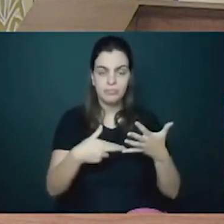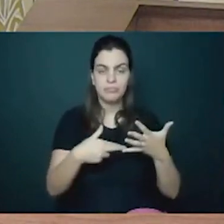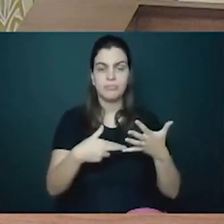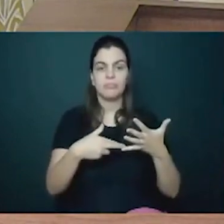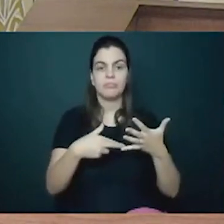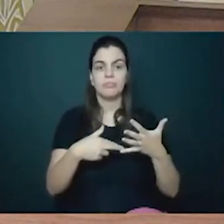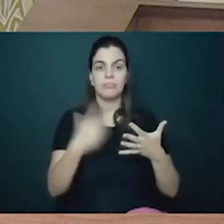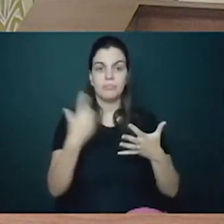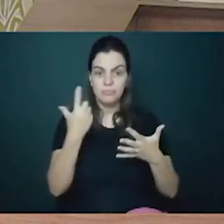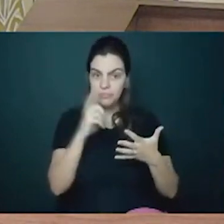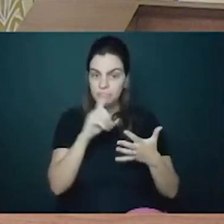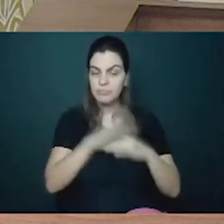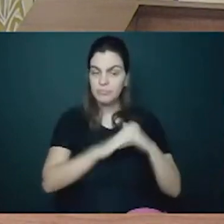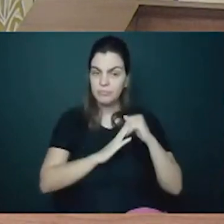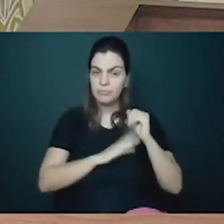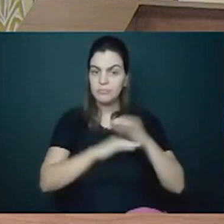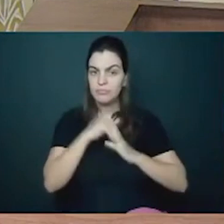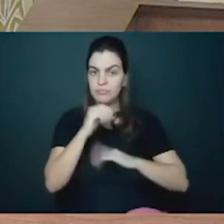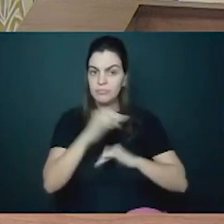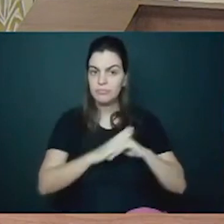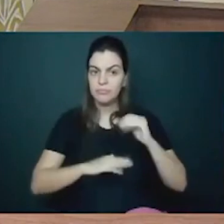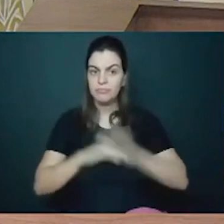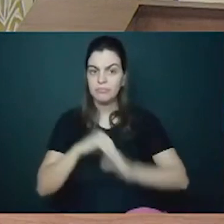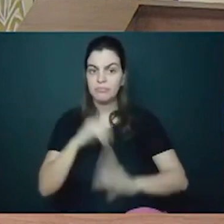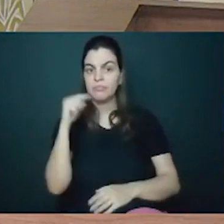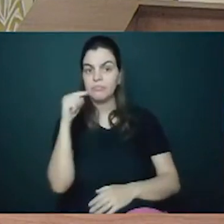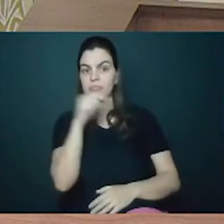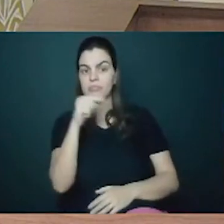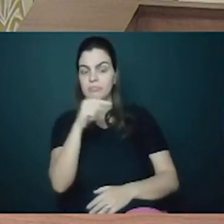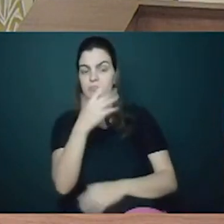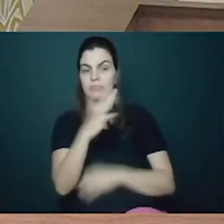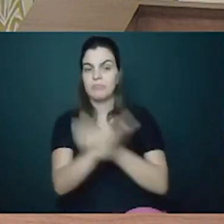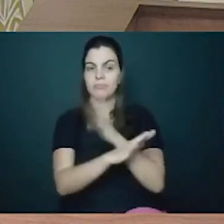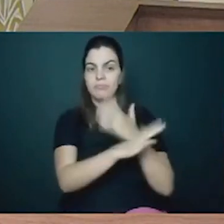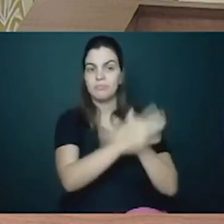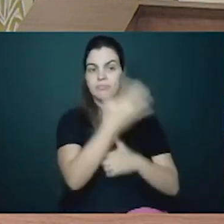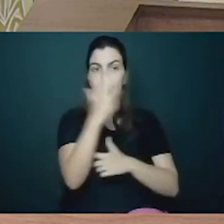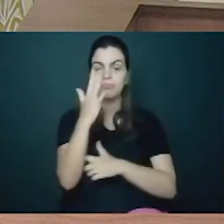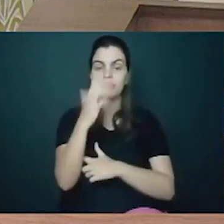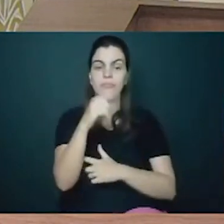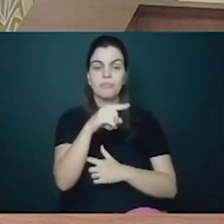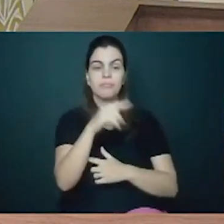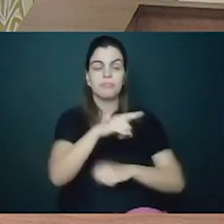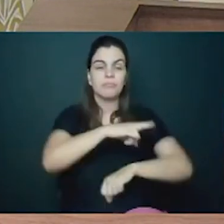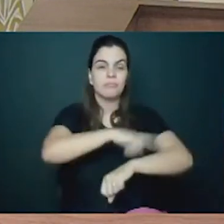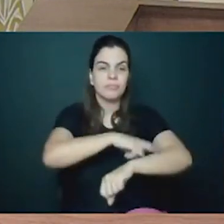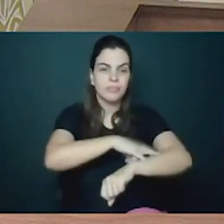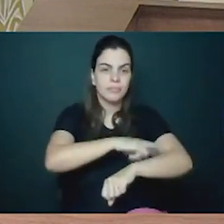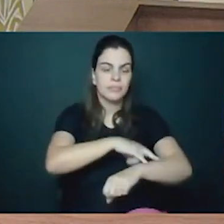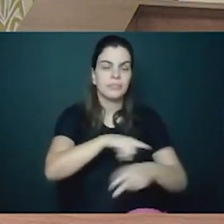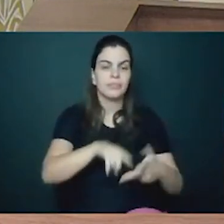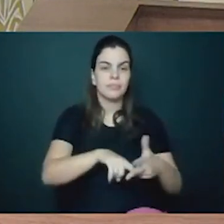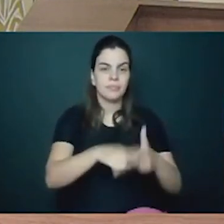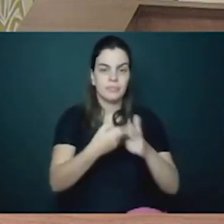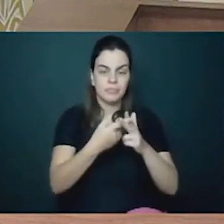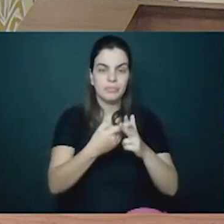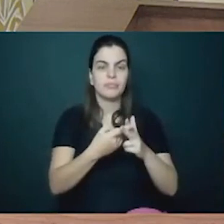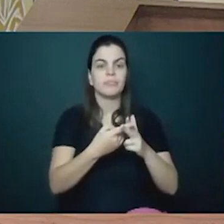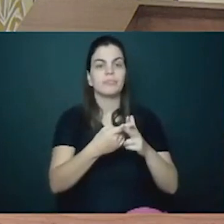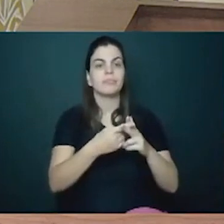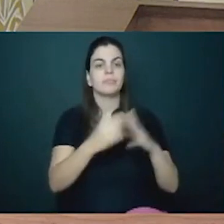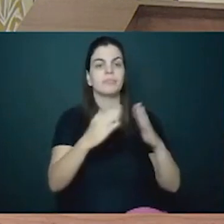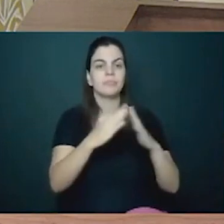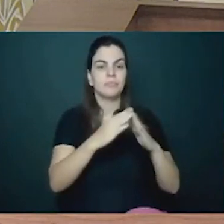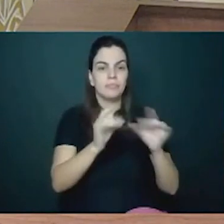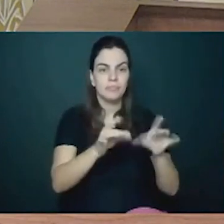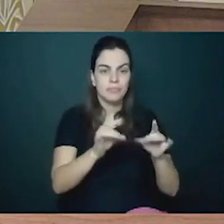,3 quilômetros do asfalto, reforma dos banheiros e dos quiosques, novo parquinho para as crianças e, além